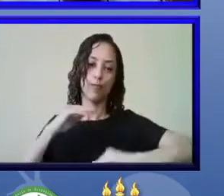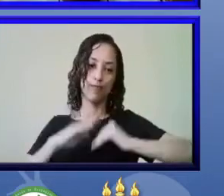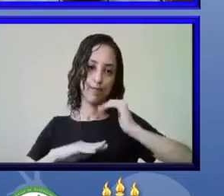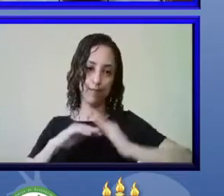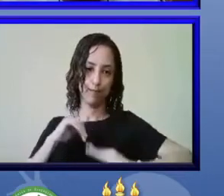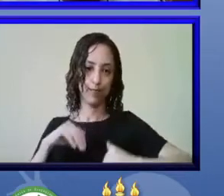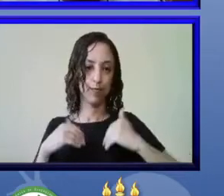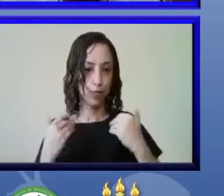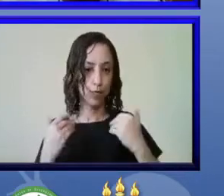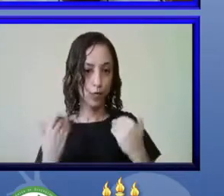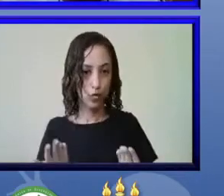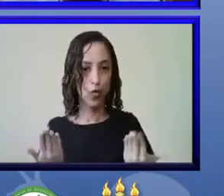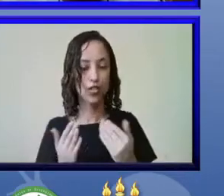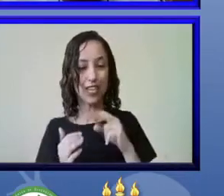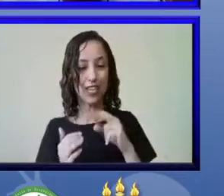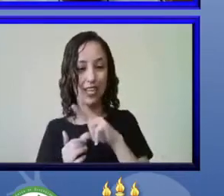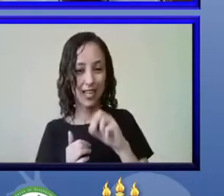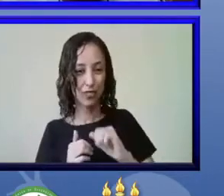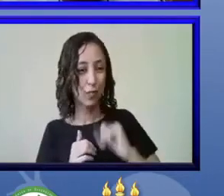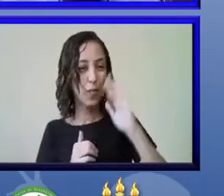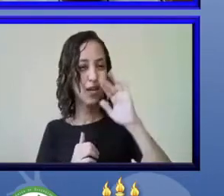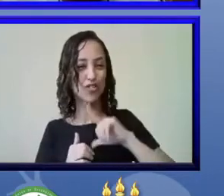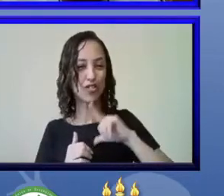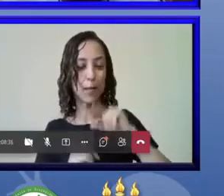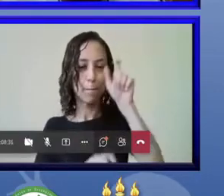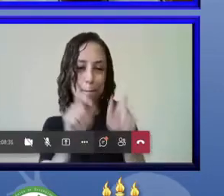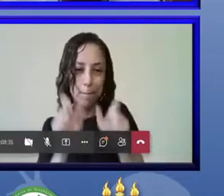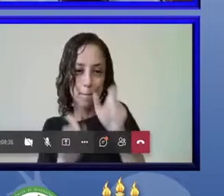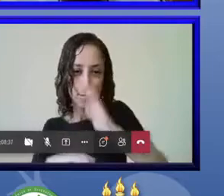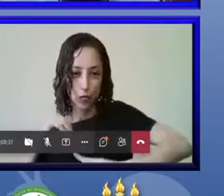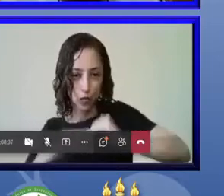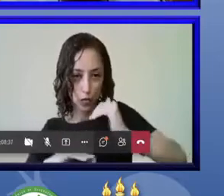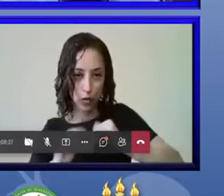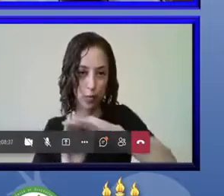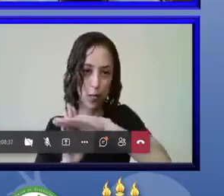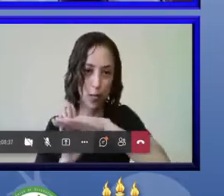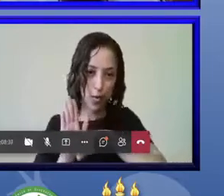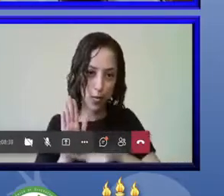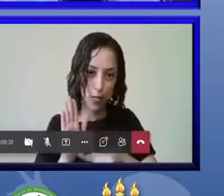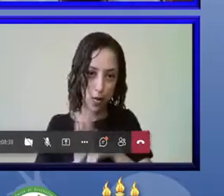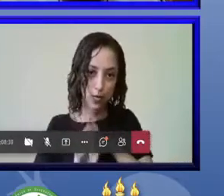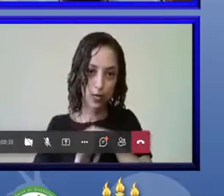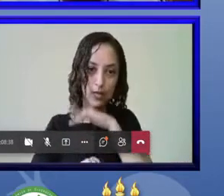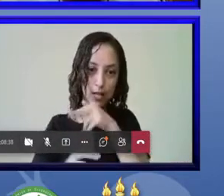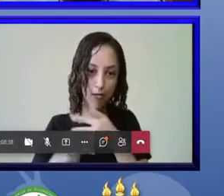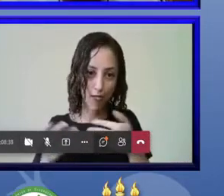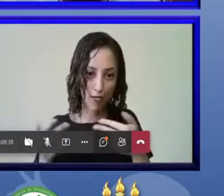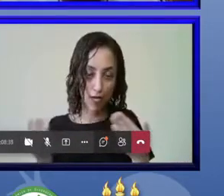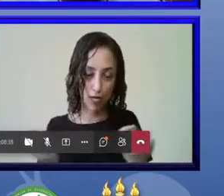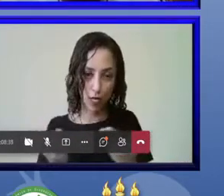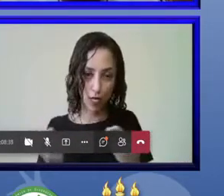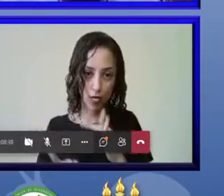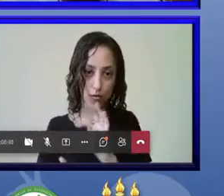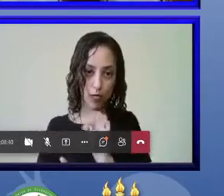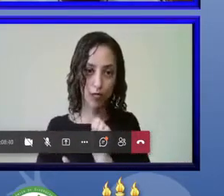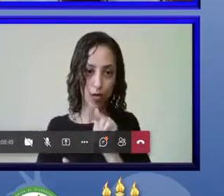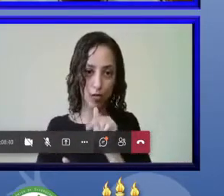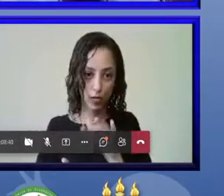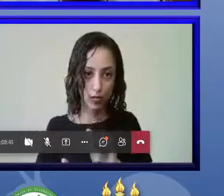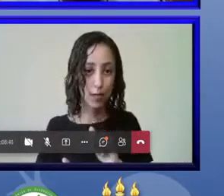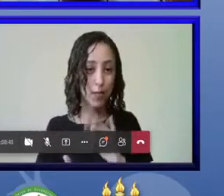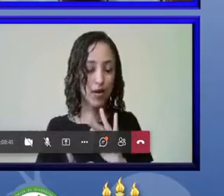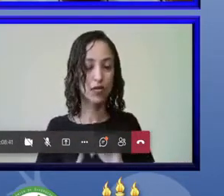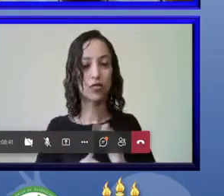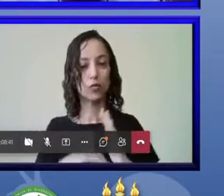catálogo hoje tem mais de 500 especialistas, o catálogo da fauna hoje tem mais de 500